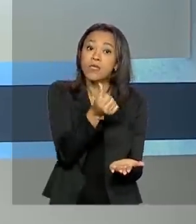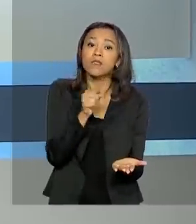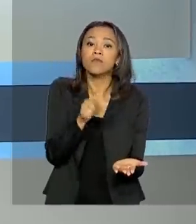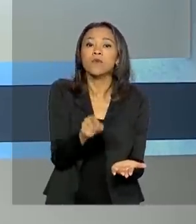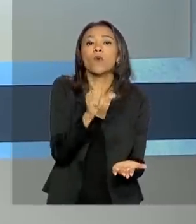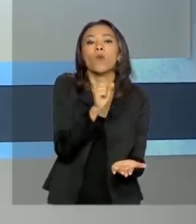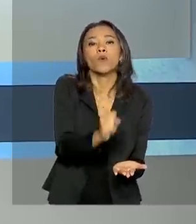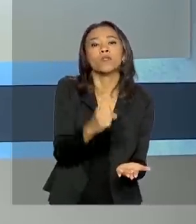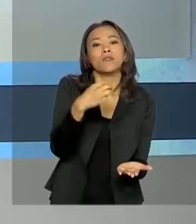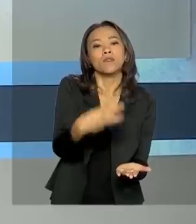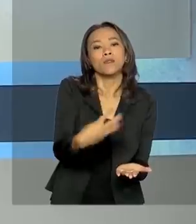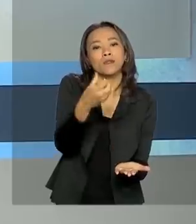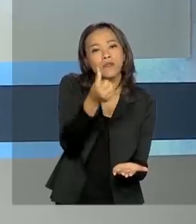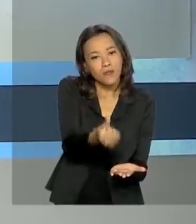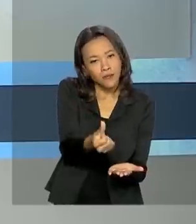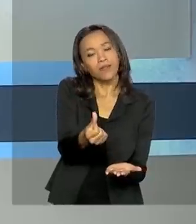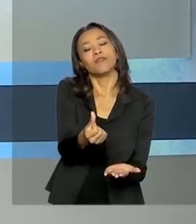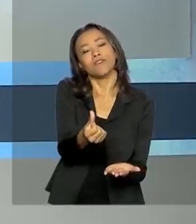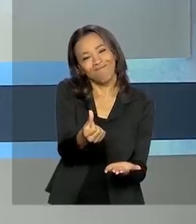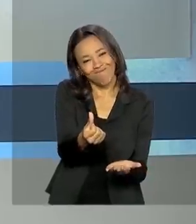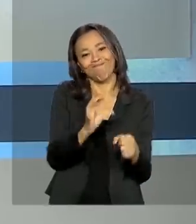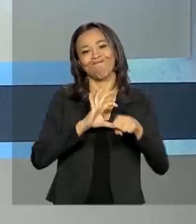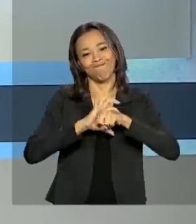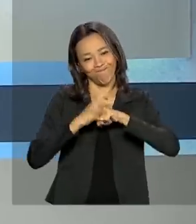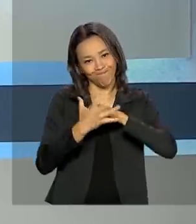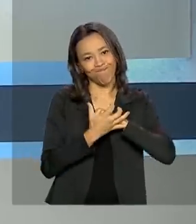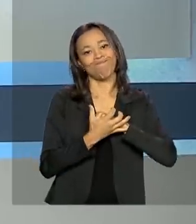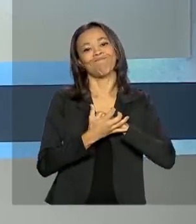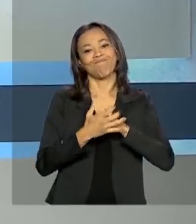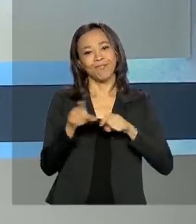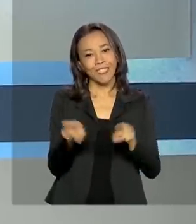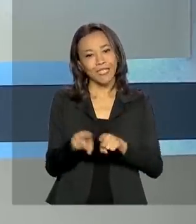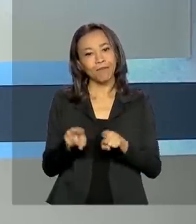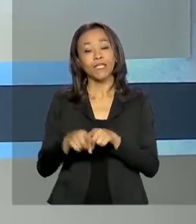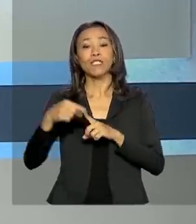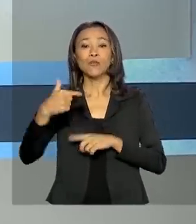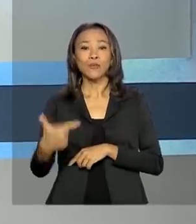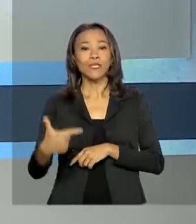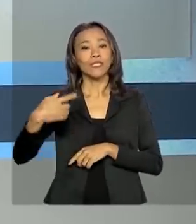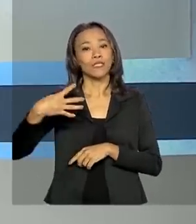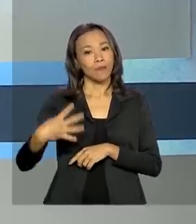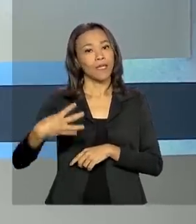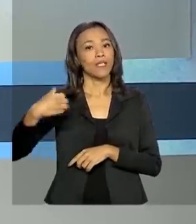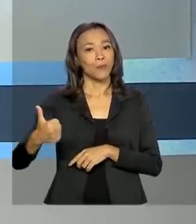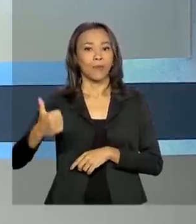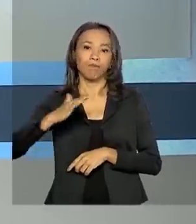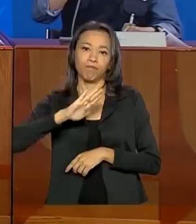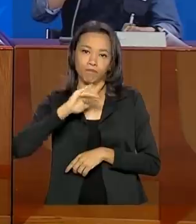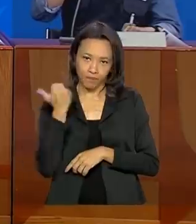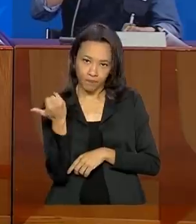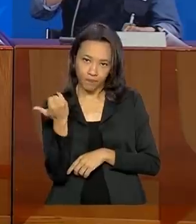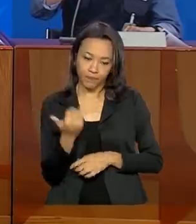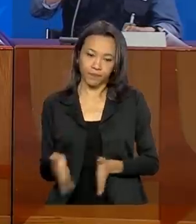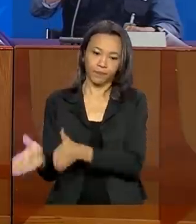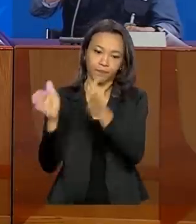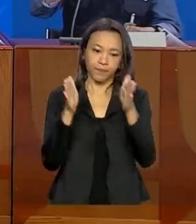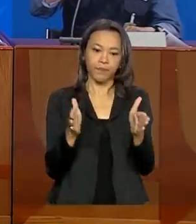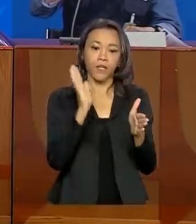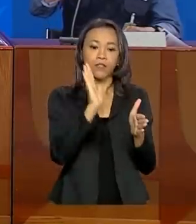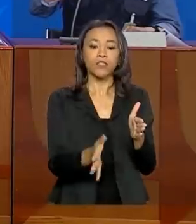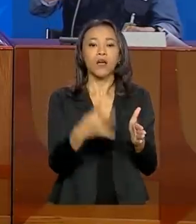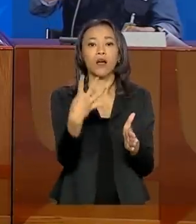.836 casos de covid-19 e 241 mortes. Foram